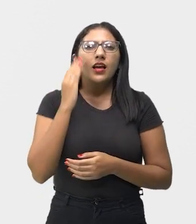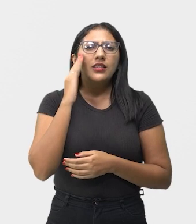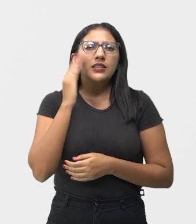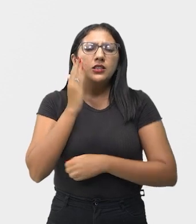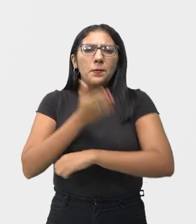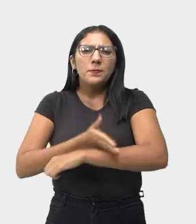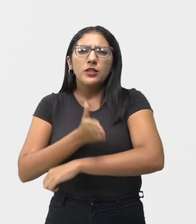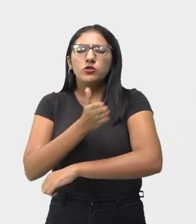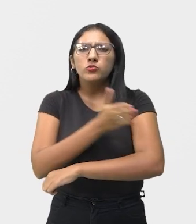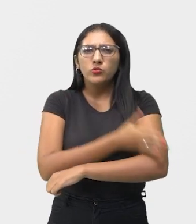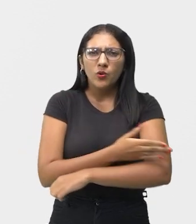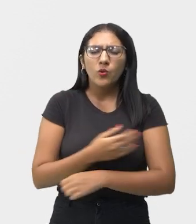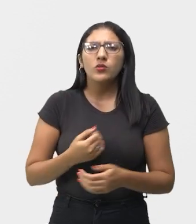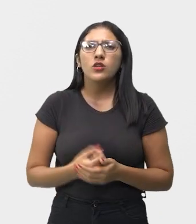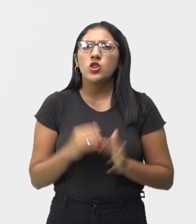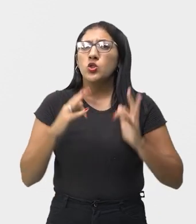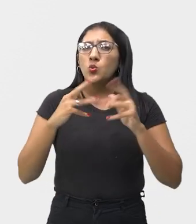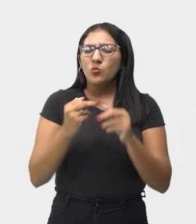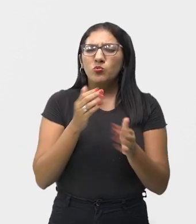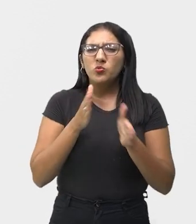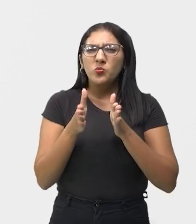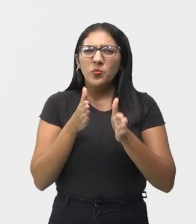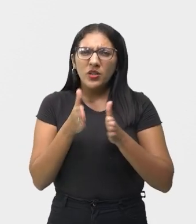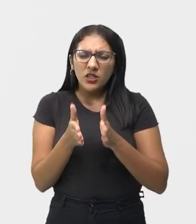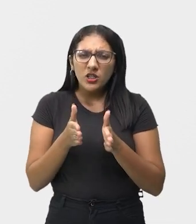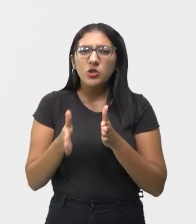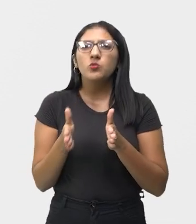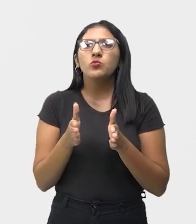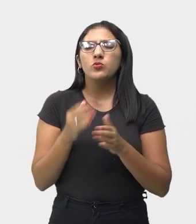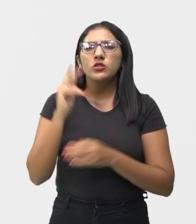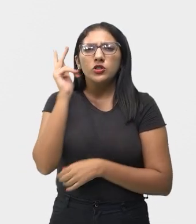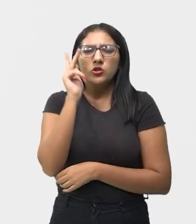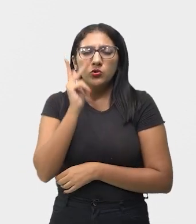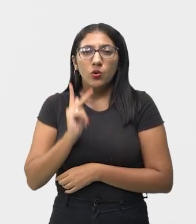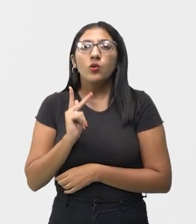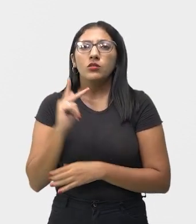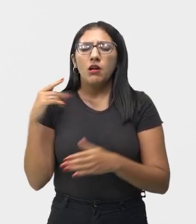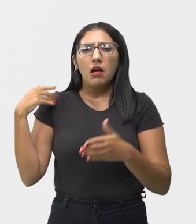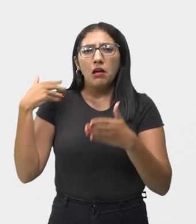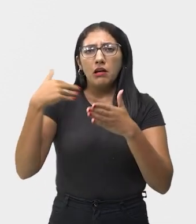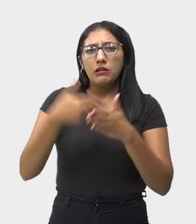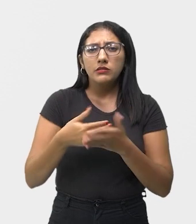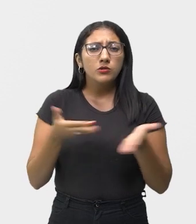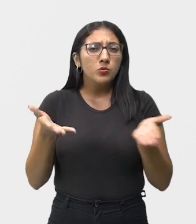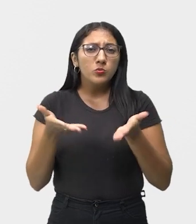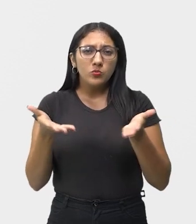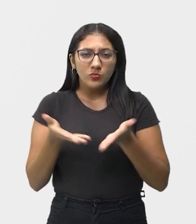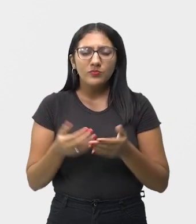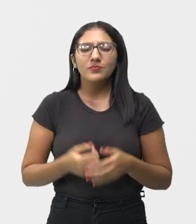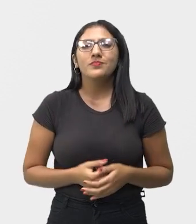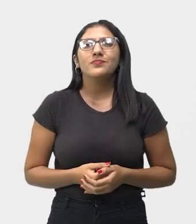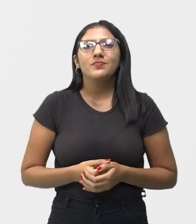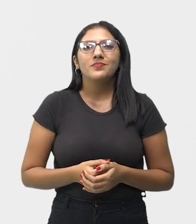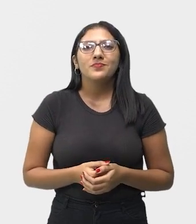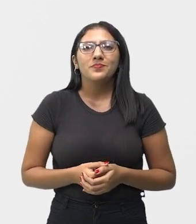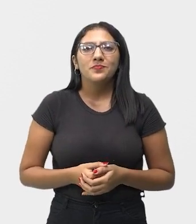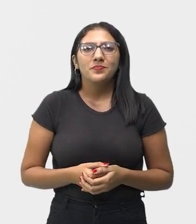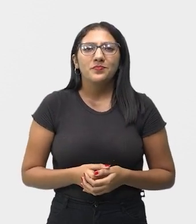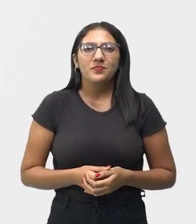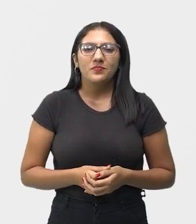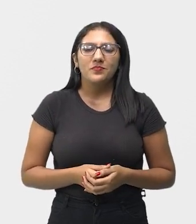Antiguidade, pelos períodos medievais e modernos e, finalmente, aos dias atuais. Continuando.